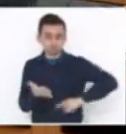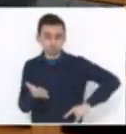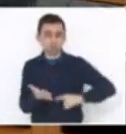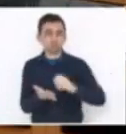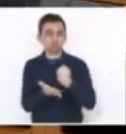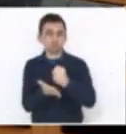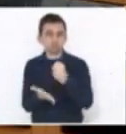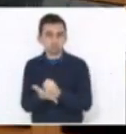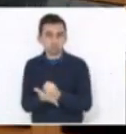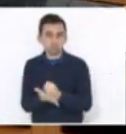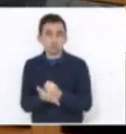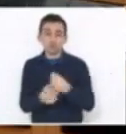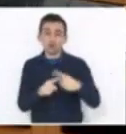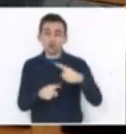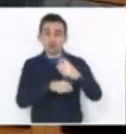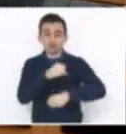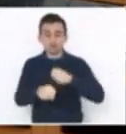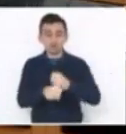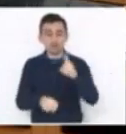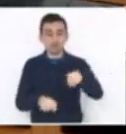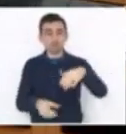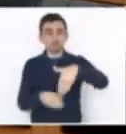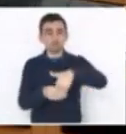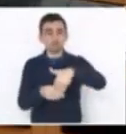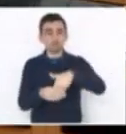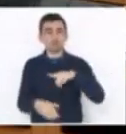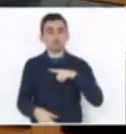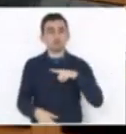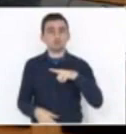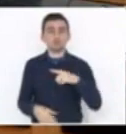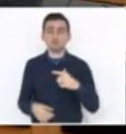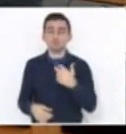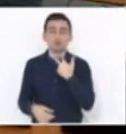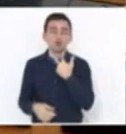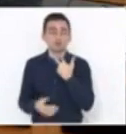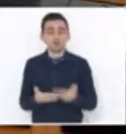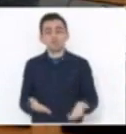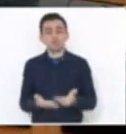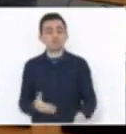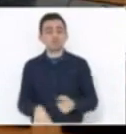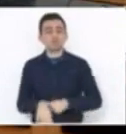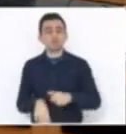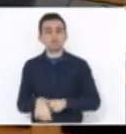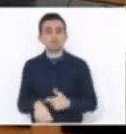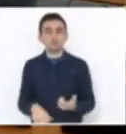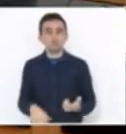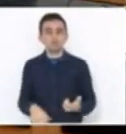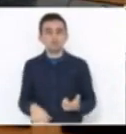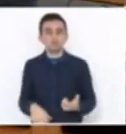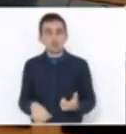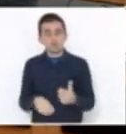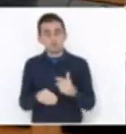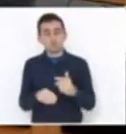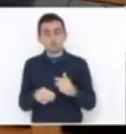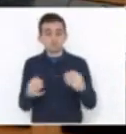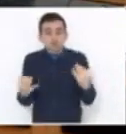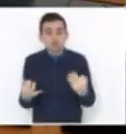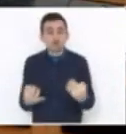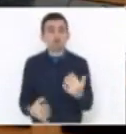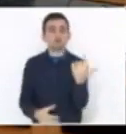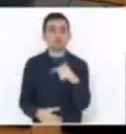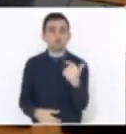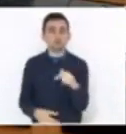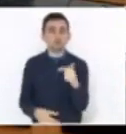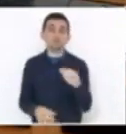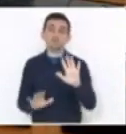eleitoral. E nós não podemos mais perder tempo. Nada é ideal, porque sempre temos algo para acrescentar. Mas esse